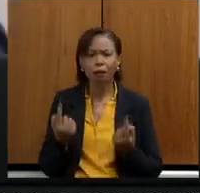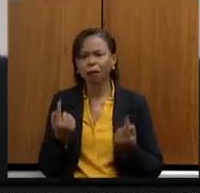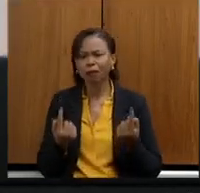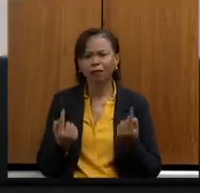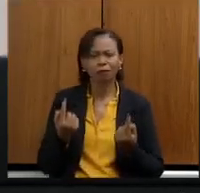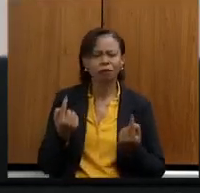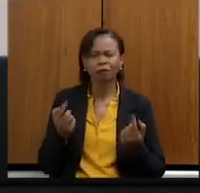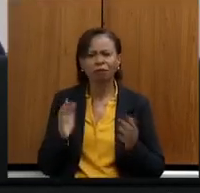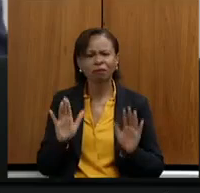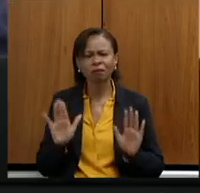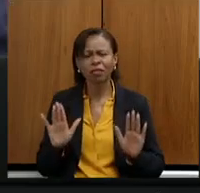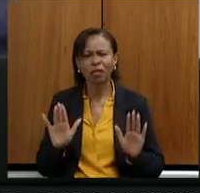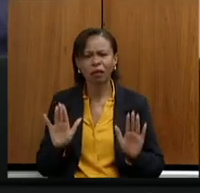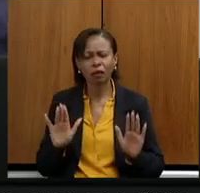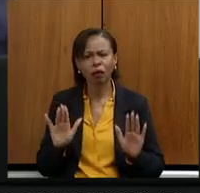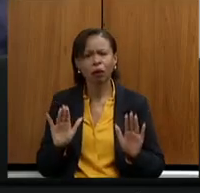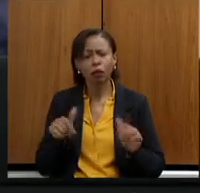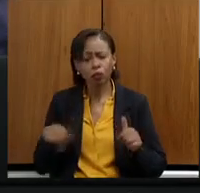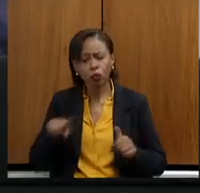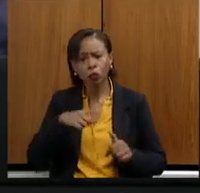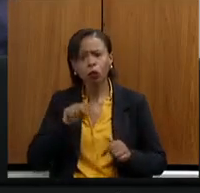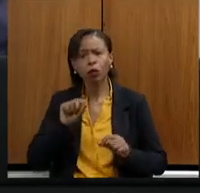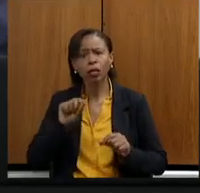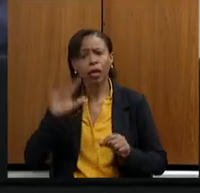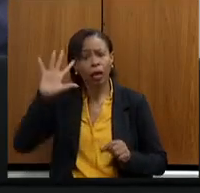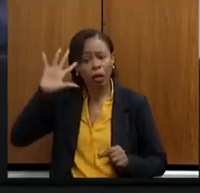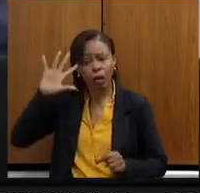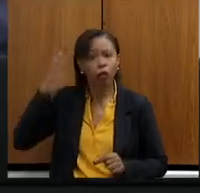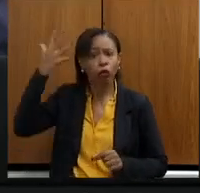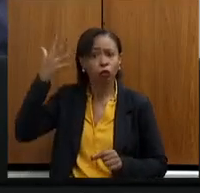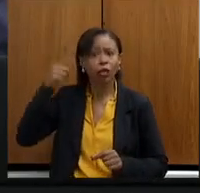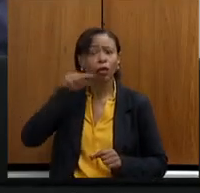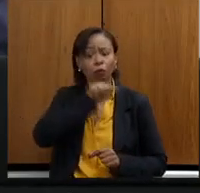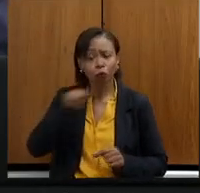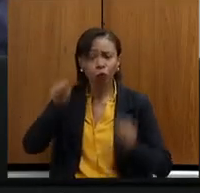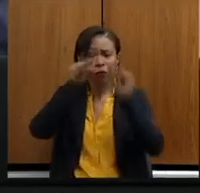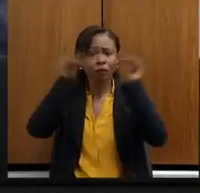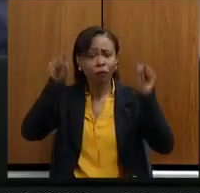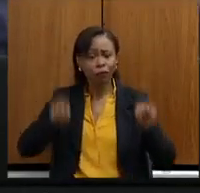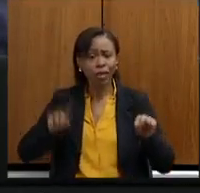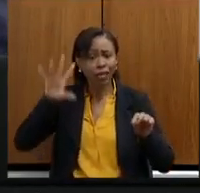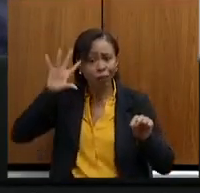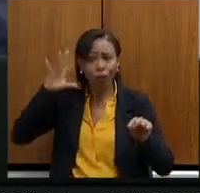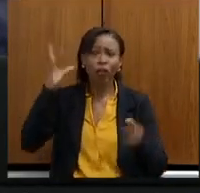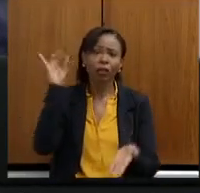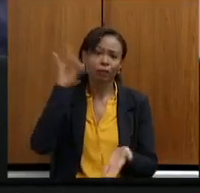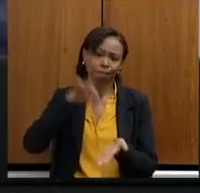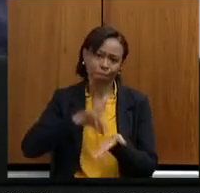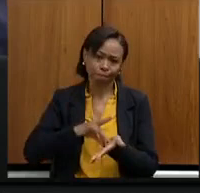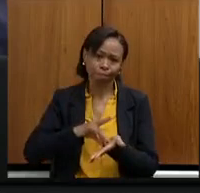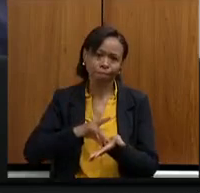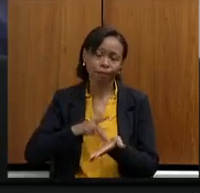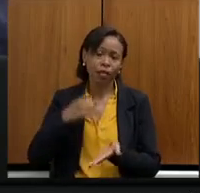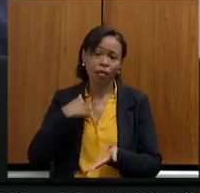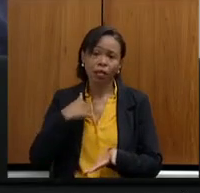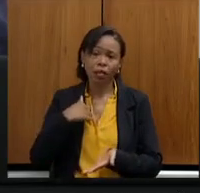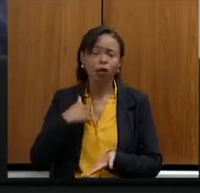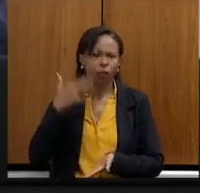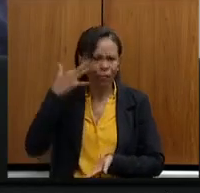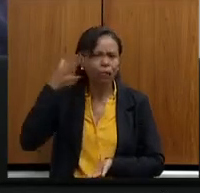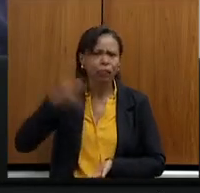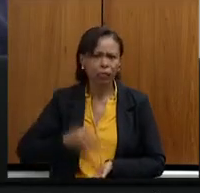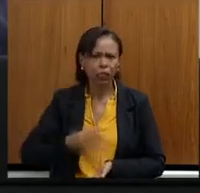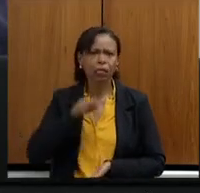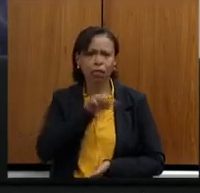ou o não pode, e a gente leva para os servidores um resultado efetivo. Eu não tenho dúvida que existe à disposição o